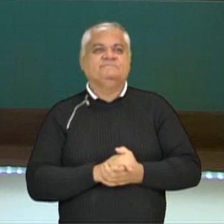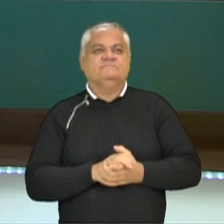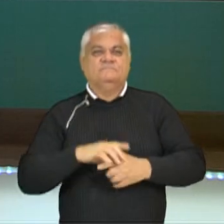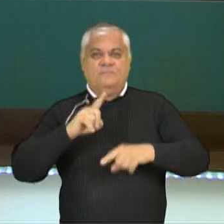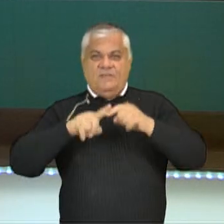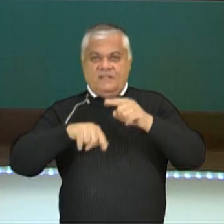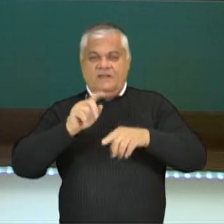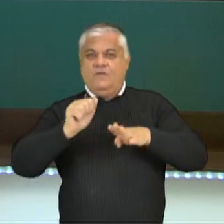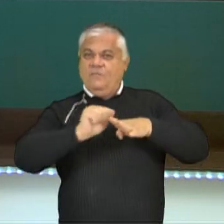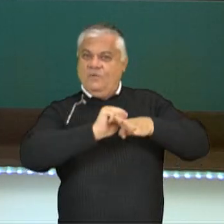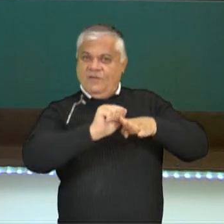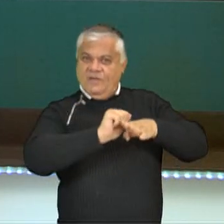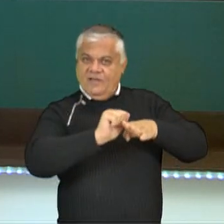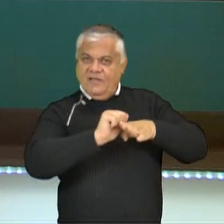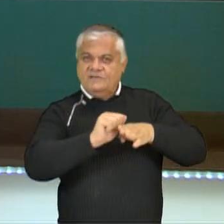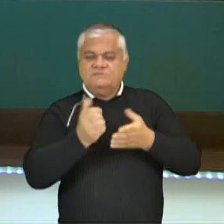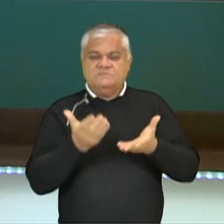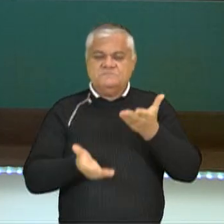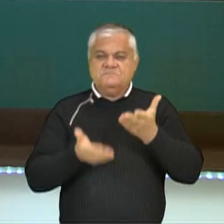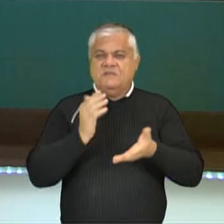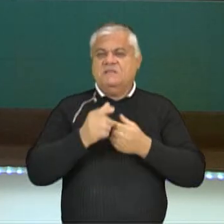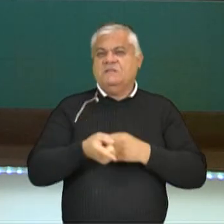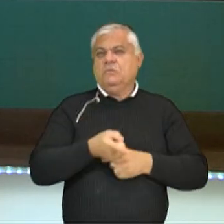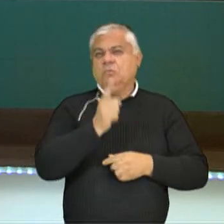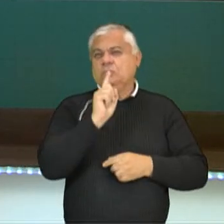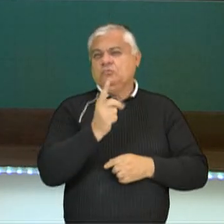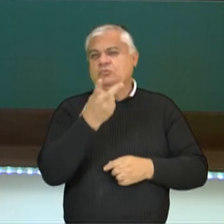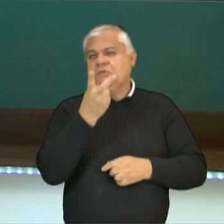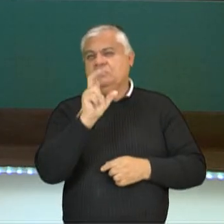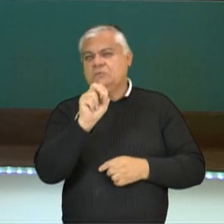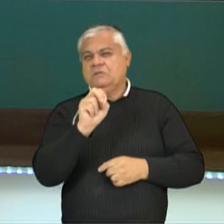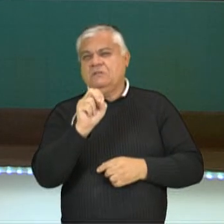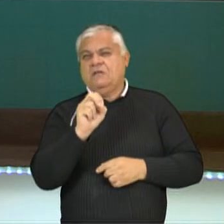material, ele é feito de borracha e pesa 1,250 kg.